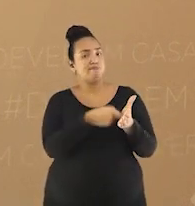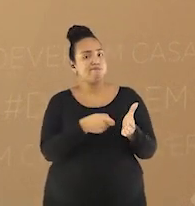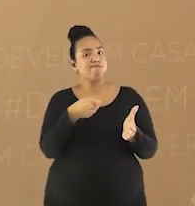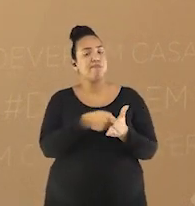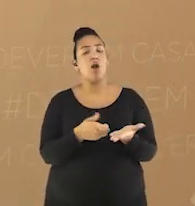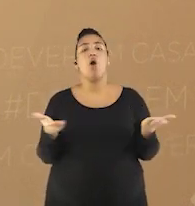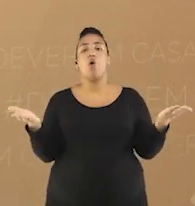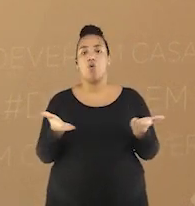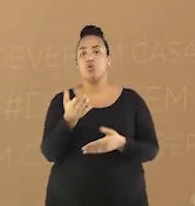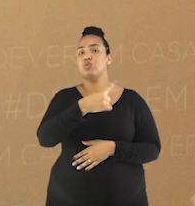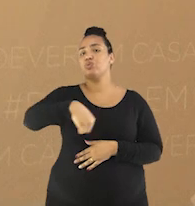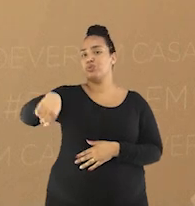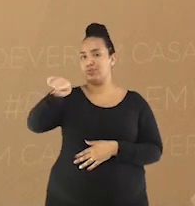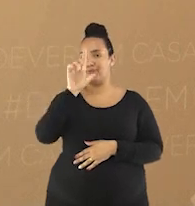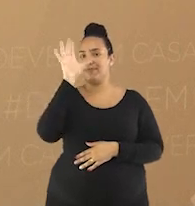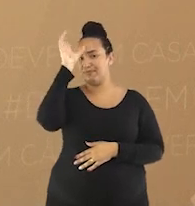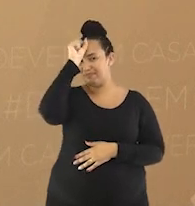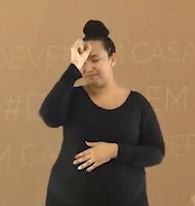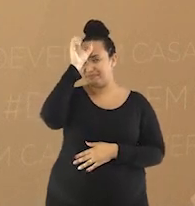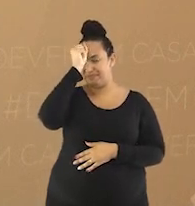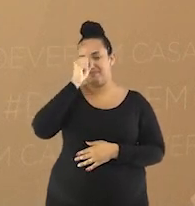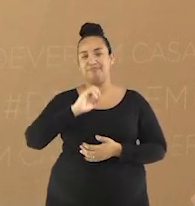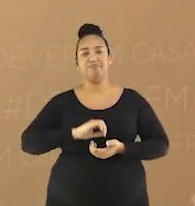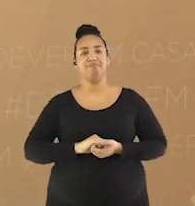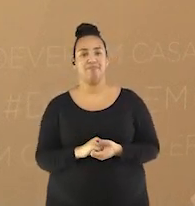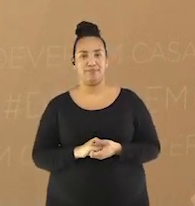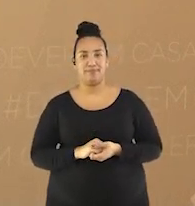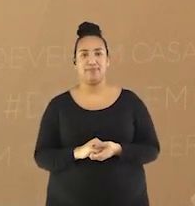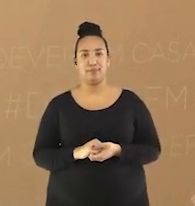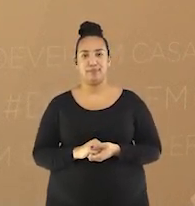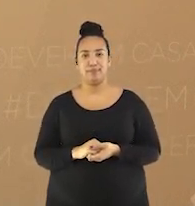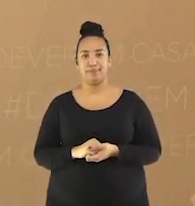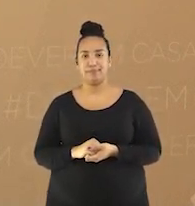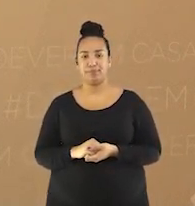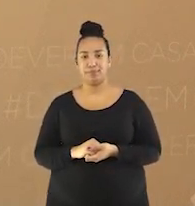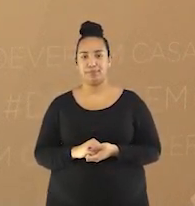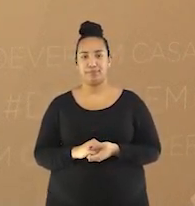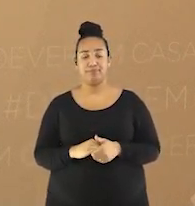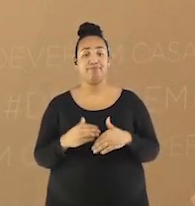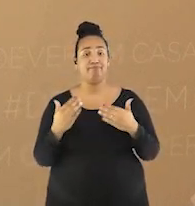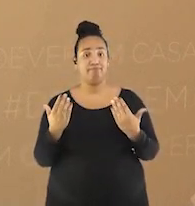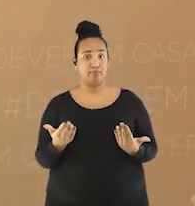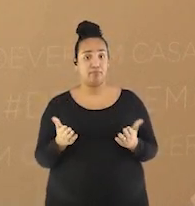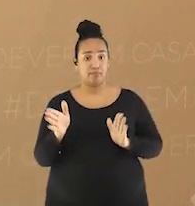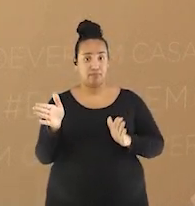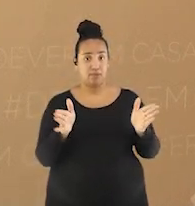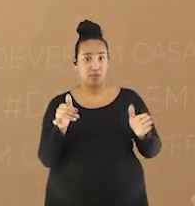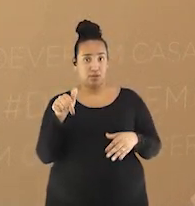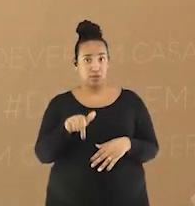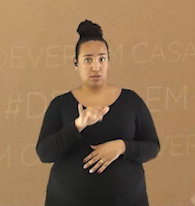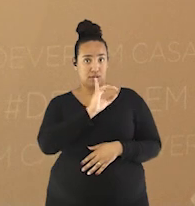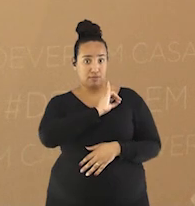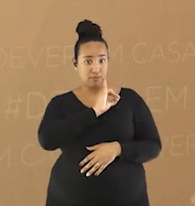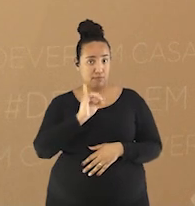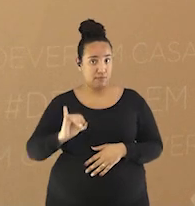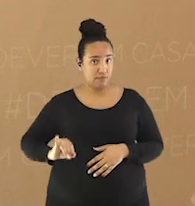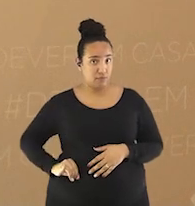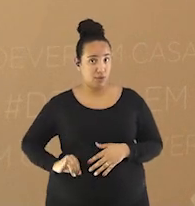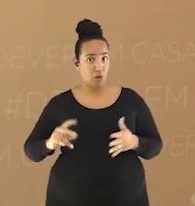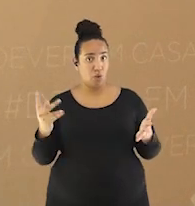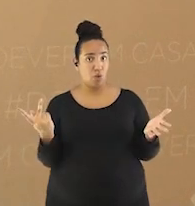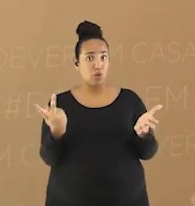Veremos tudo isso e muito mais na aula de hoje. O imperialismo foi um fenômeno do século